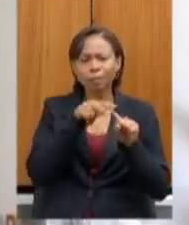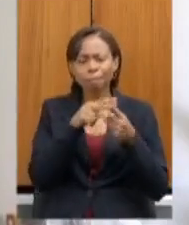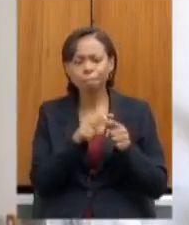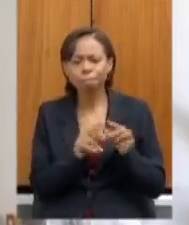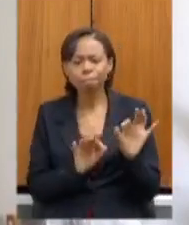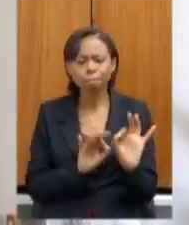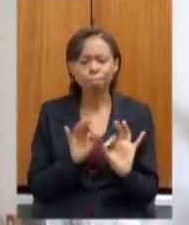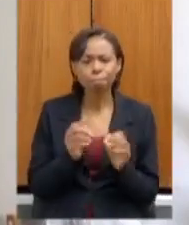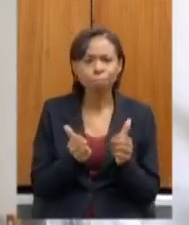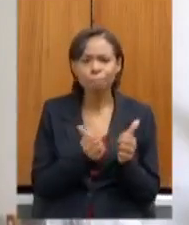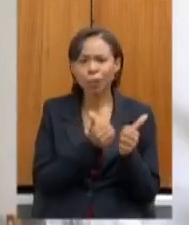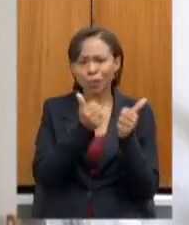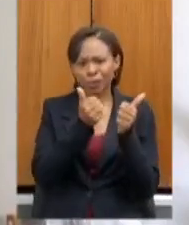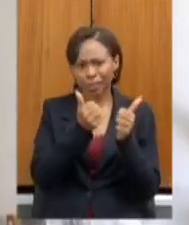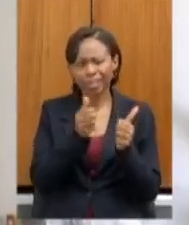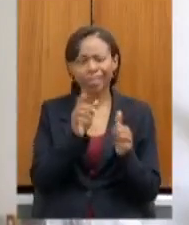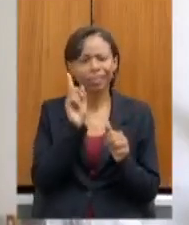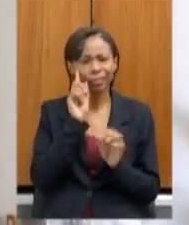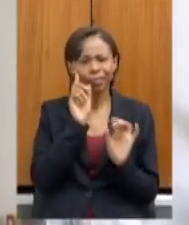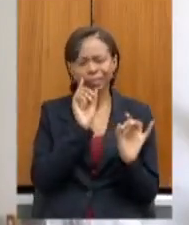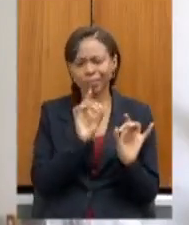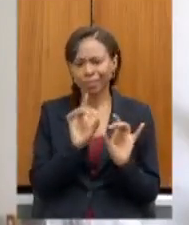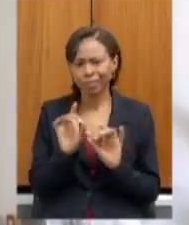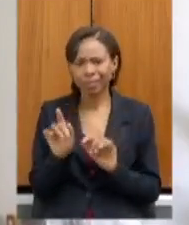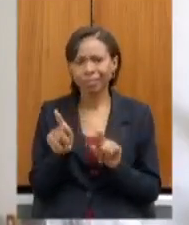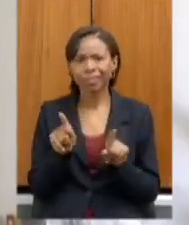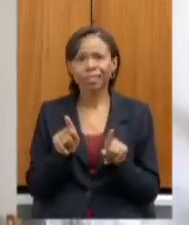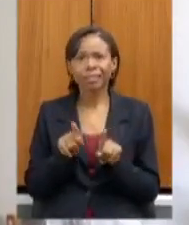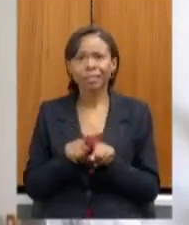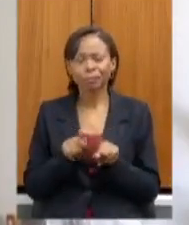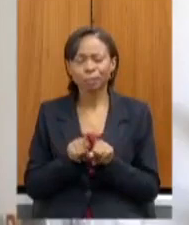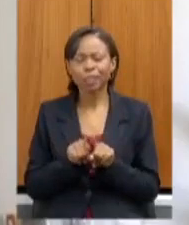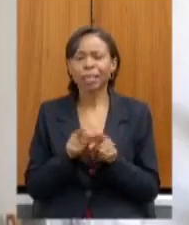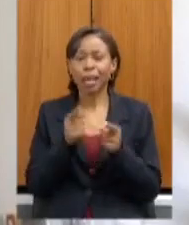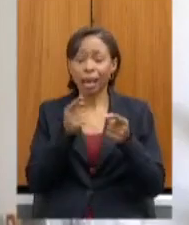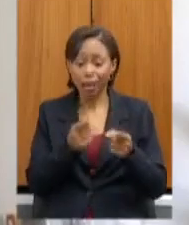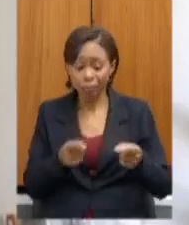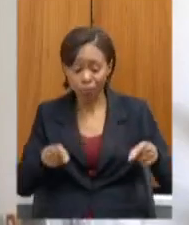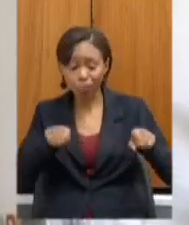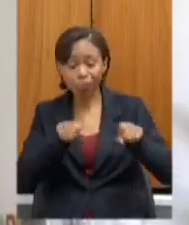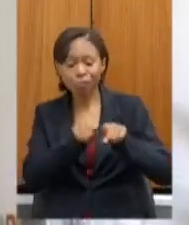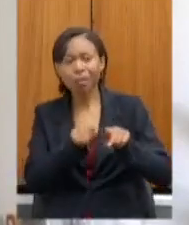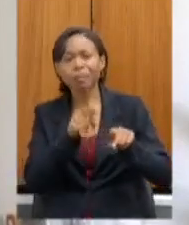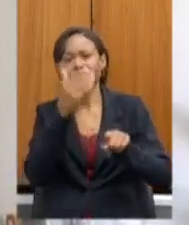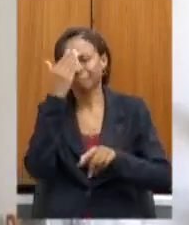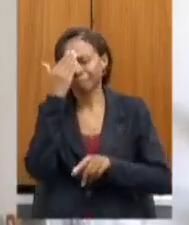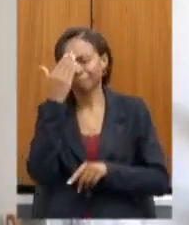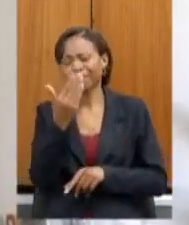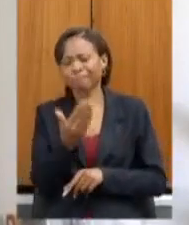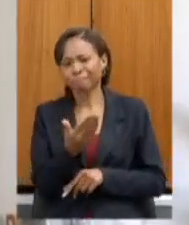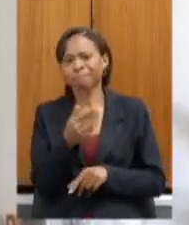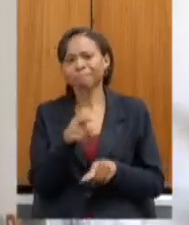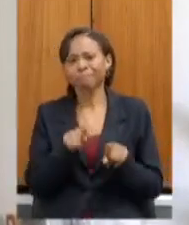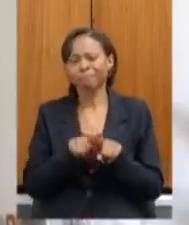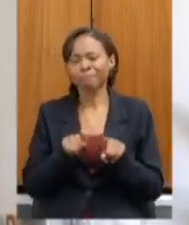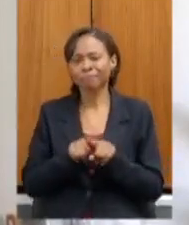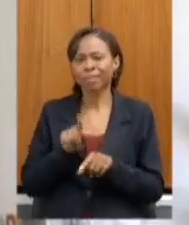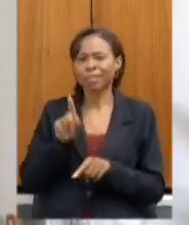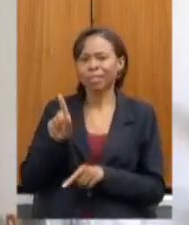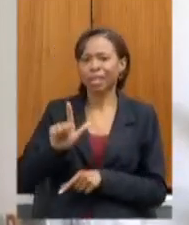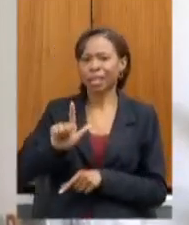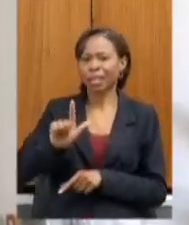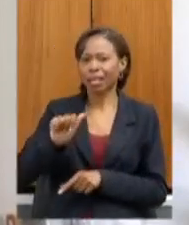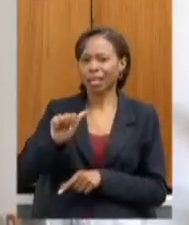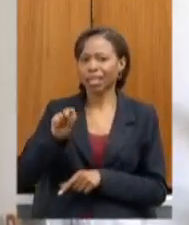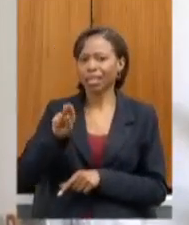aproveito também para voltar a agradecer a parceria agradecer a minha colega também deputada Laura Serrano que tem